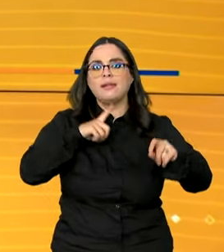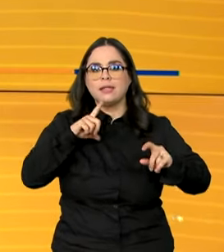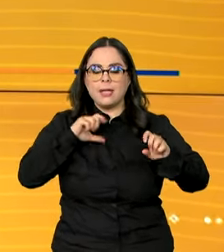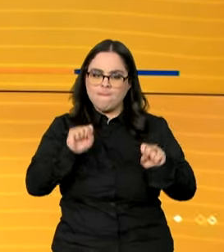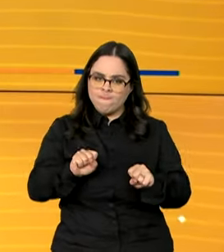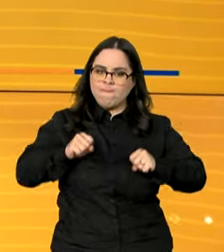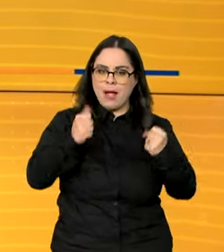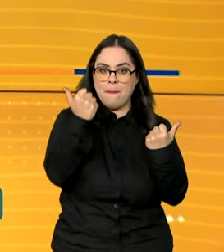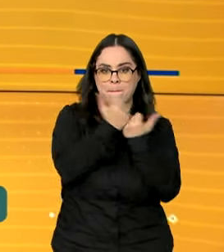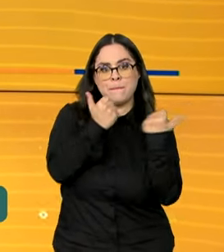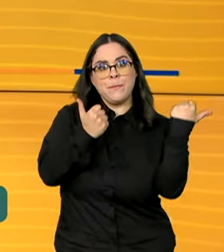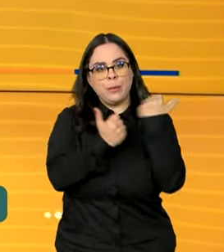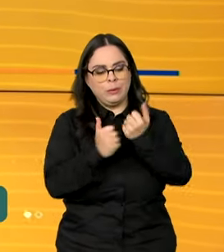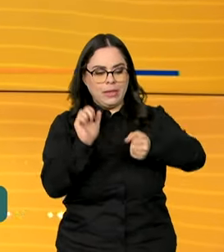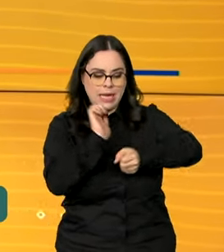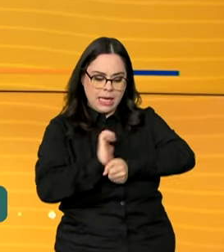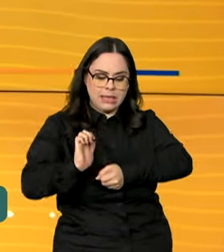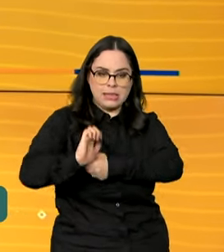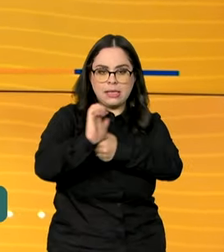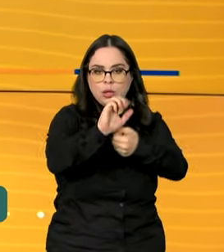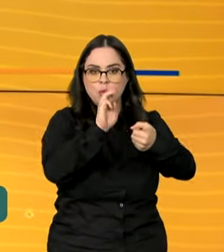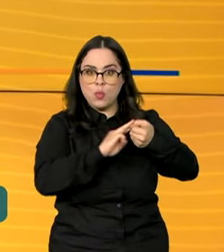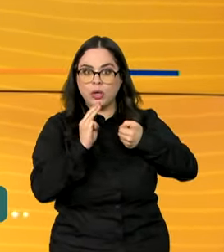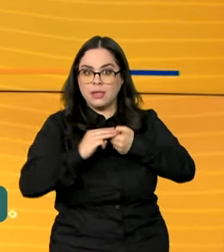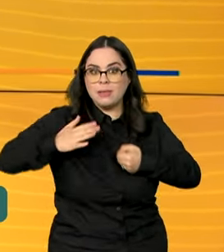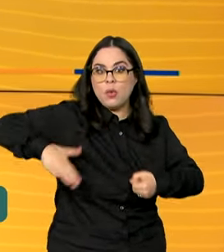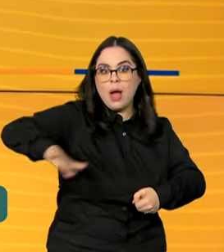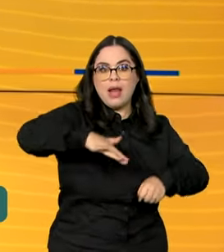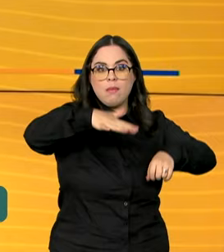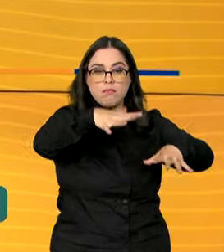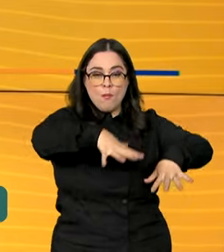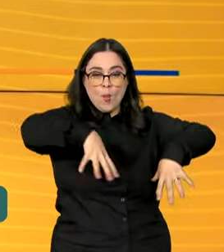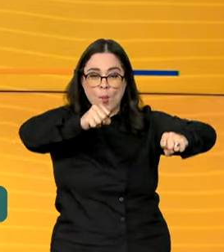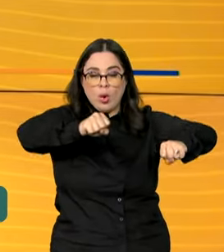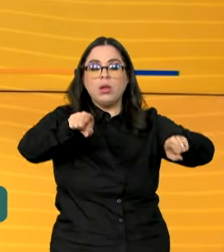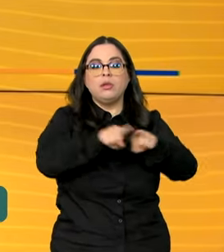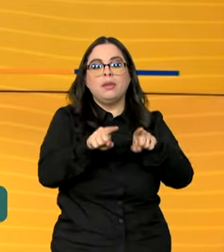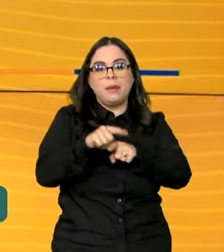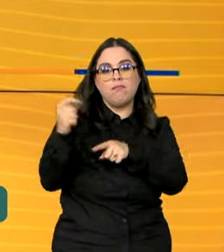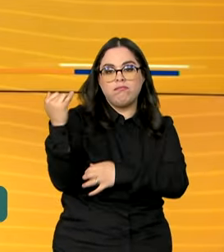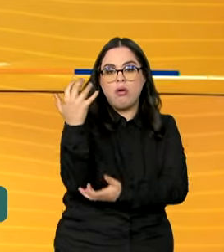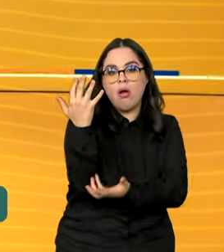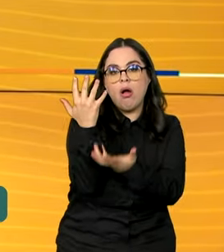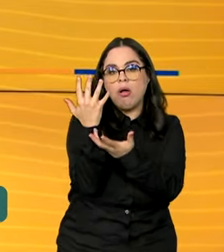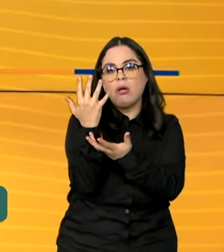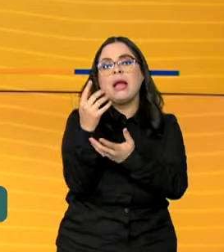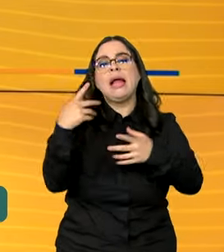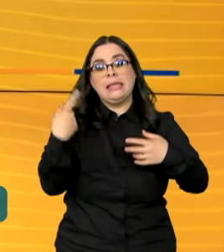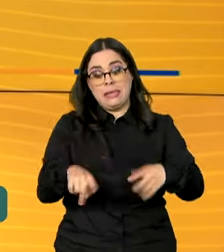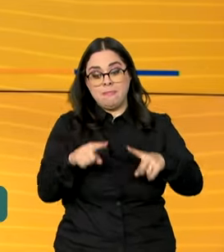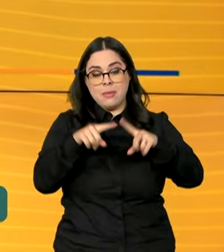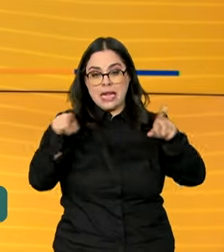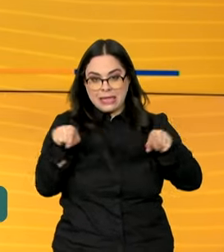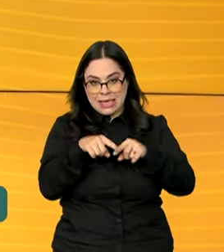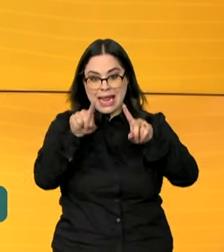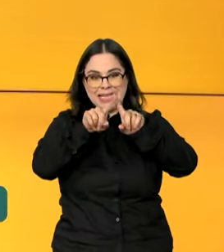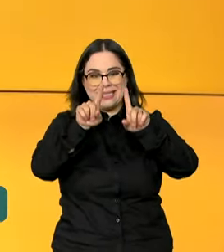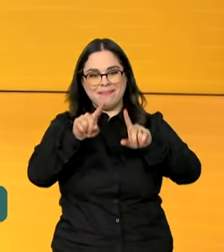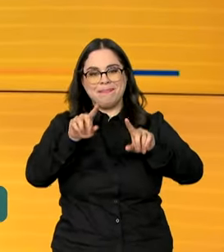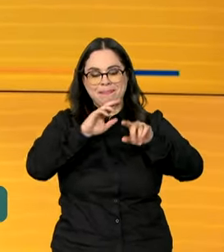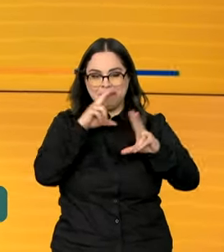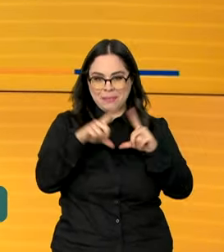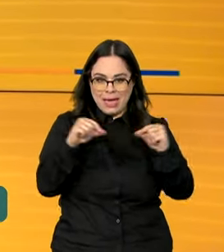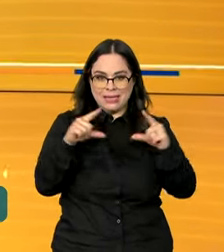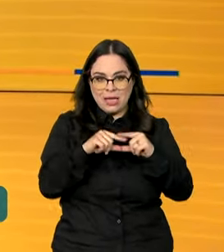estados e municípios atingidos pelas queimadas e pela seca. Na sala de emergência em Brasília, são planejadas as